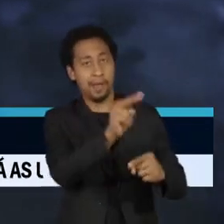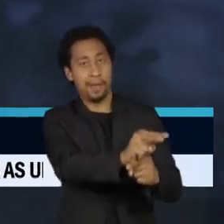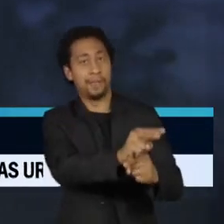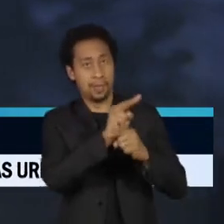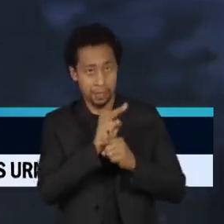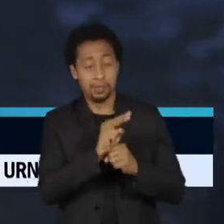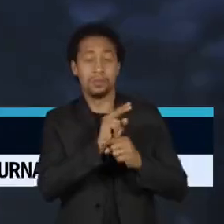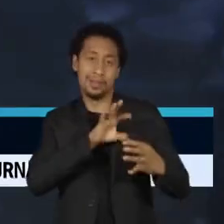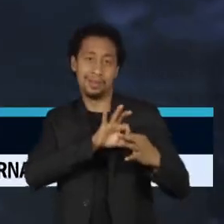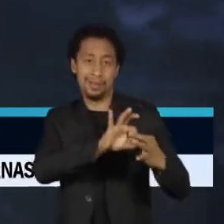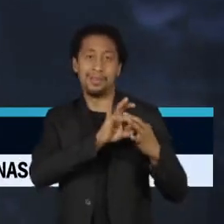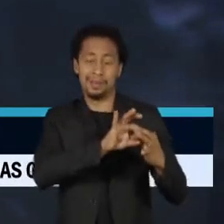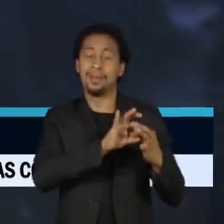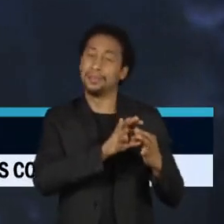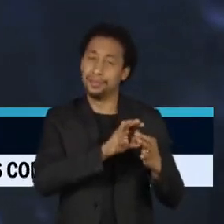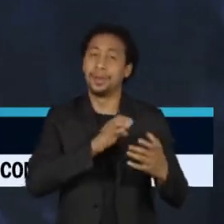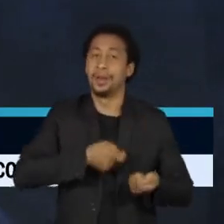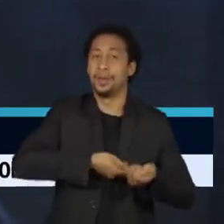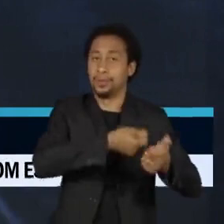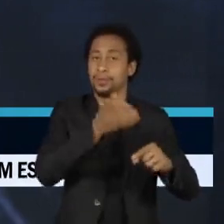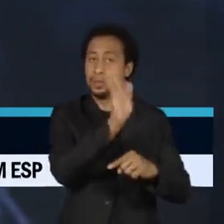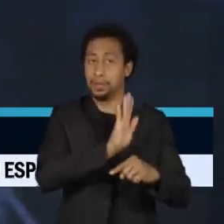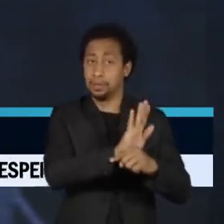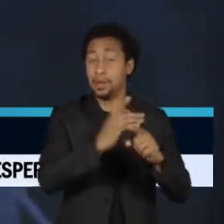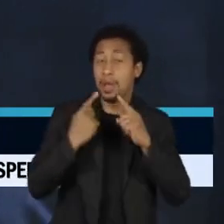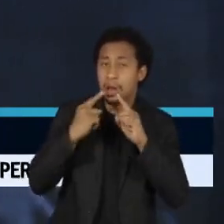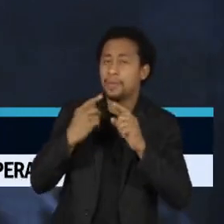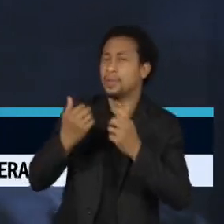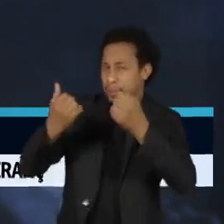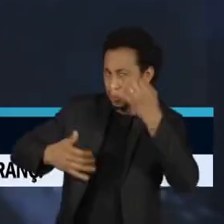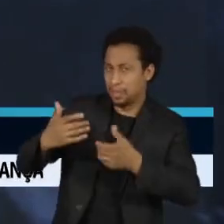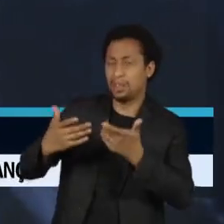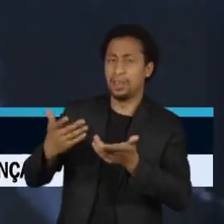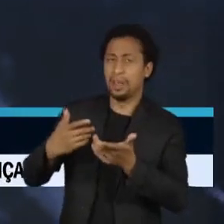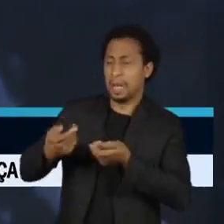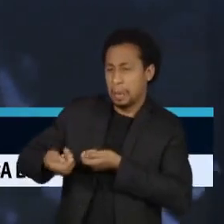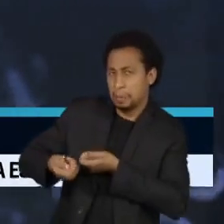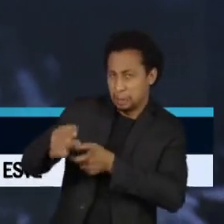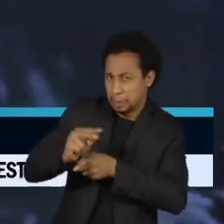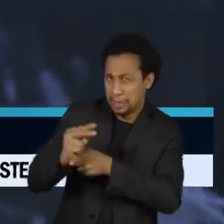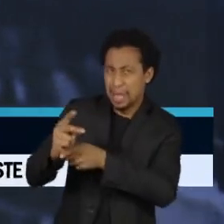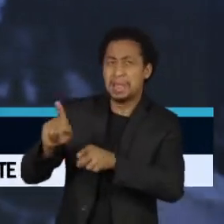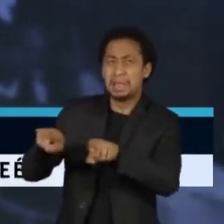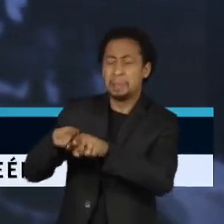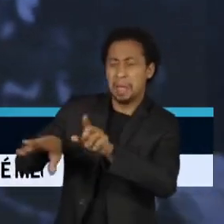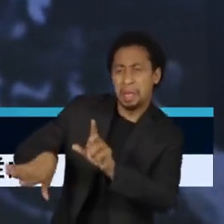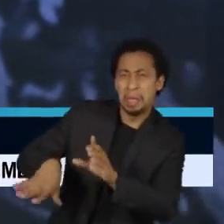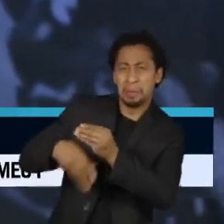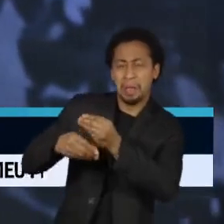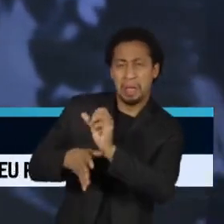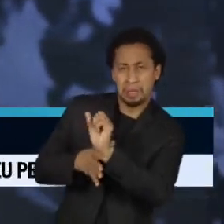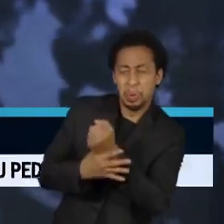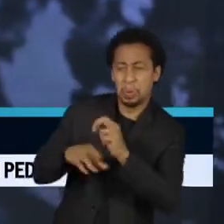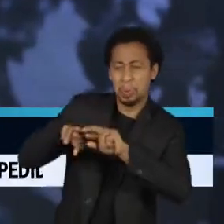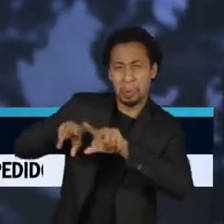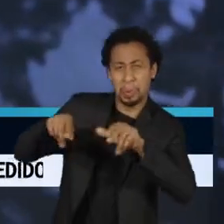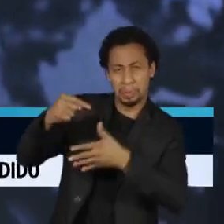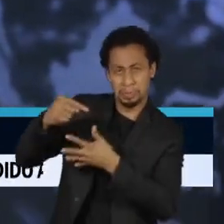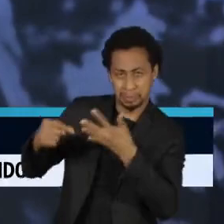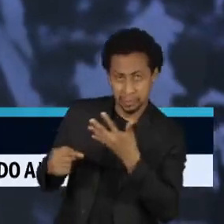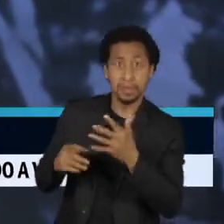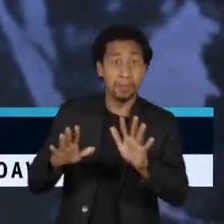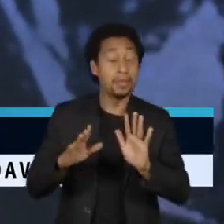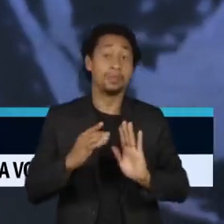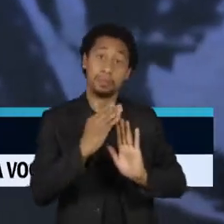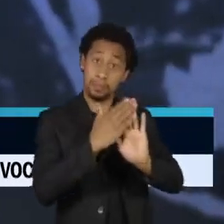garantia do Auxílio Brasil. As reclamações vão de venda casada a assédio aos beneficiários, o que é vetado pelas normas